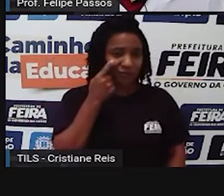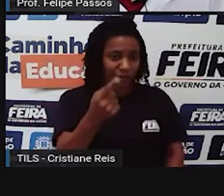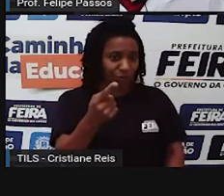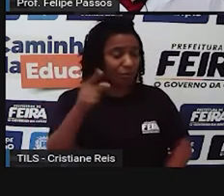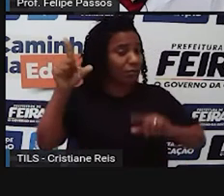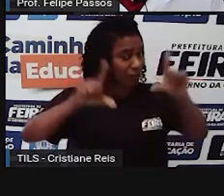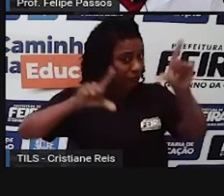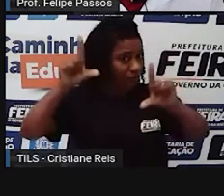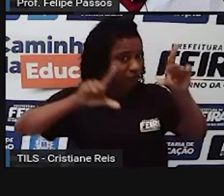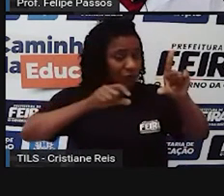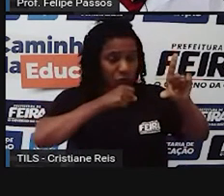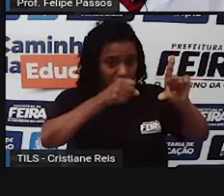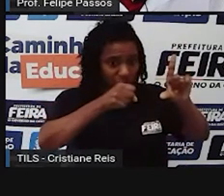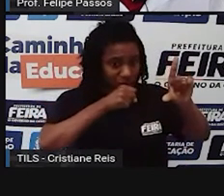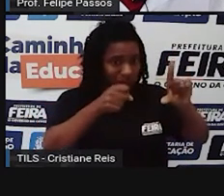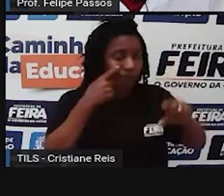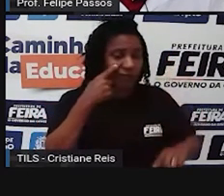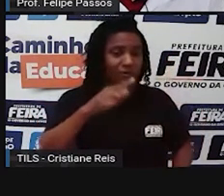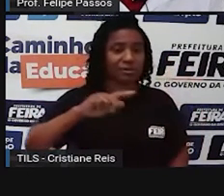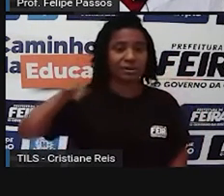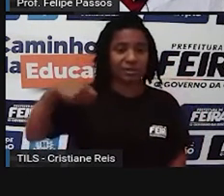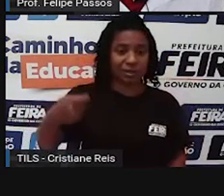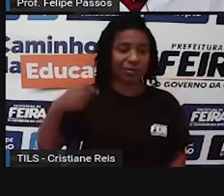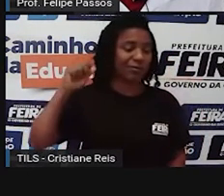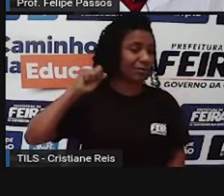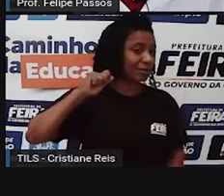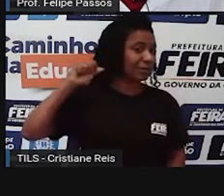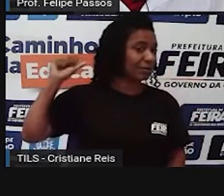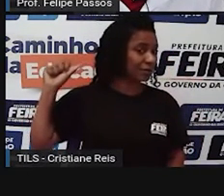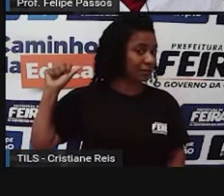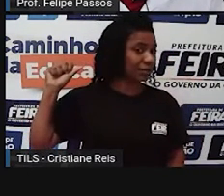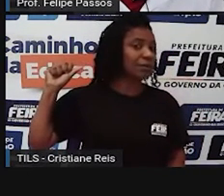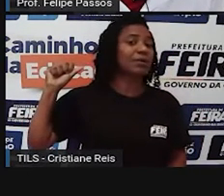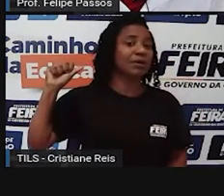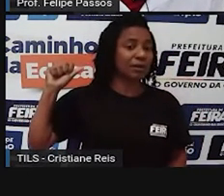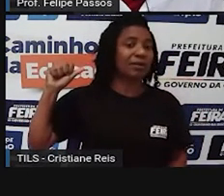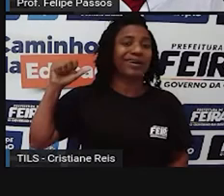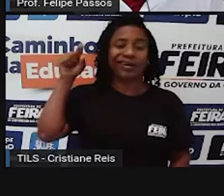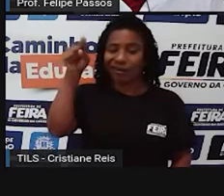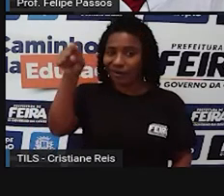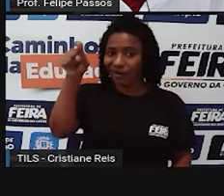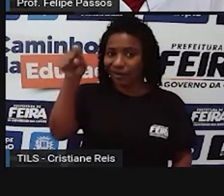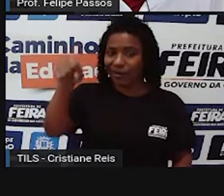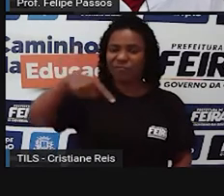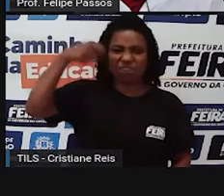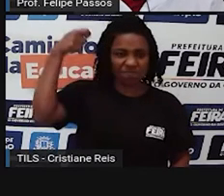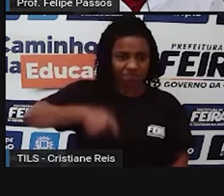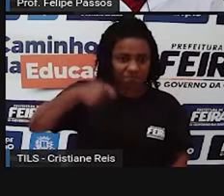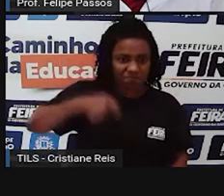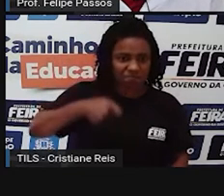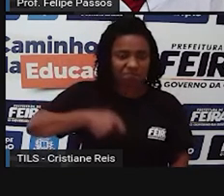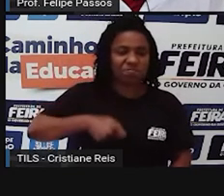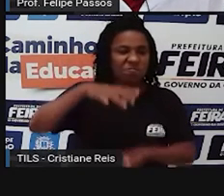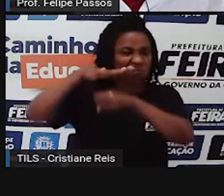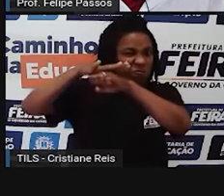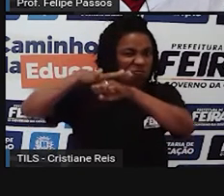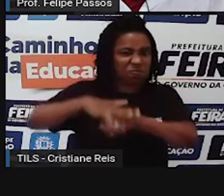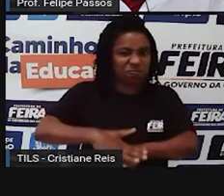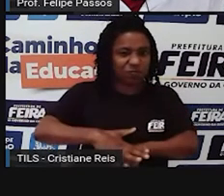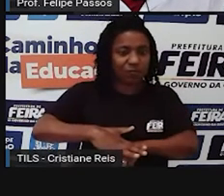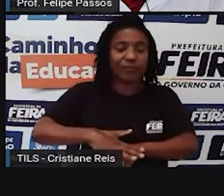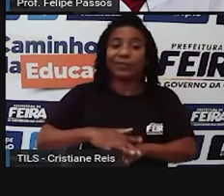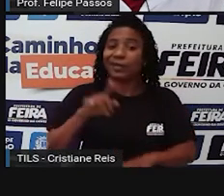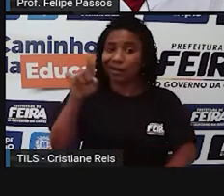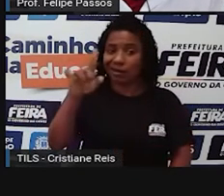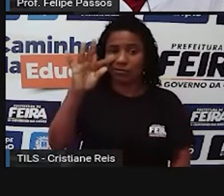no mundo. O Afeganistão está passando por uma retomada de um regime autoritário, violento, que é o regime do